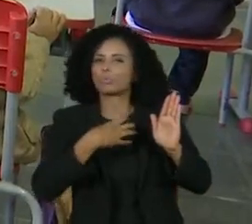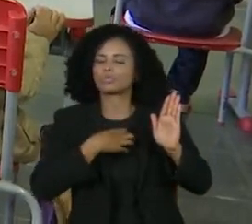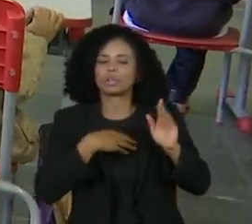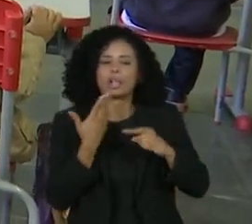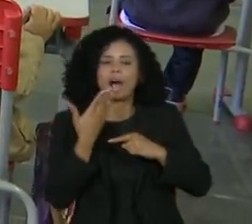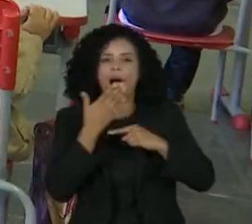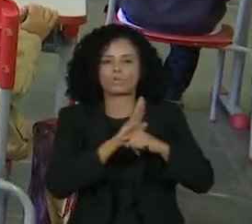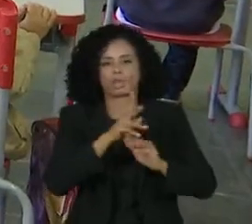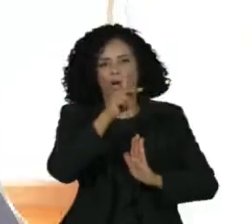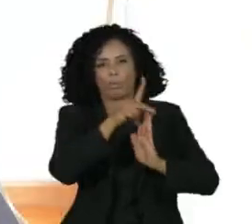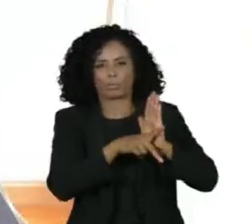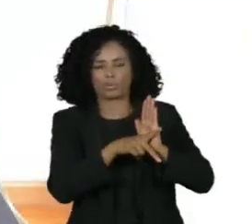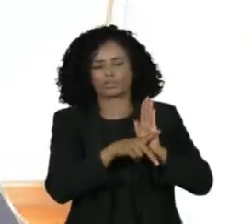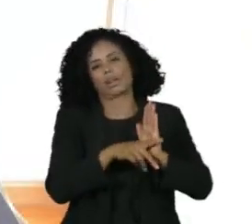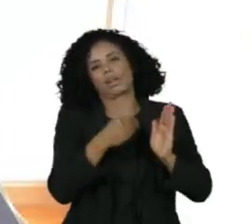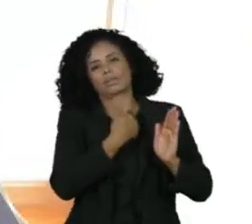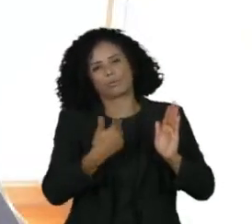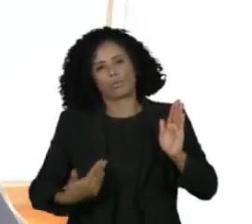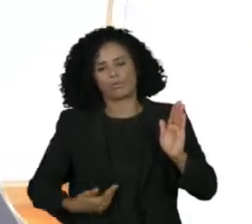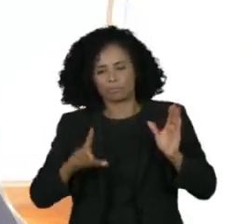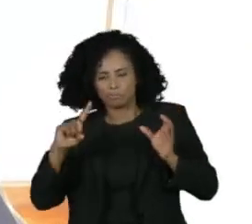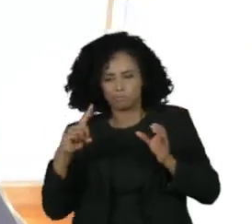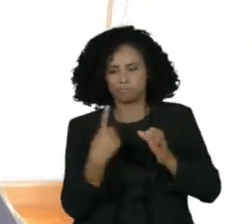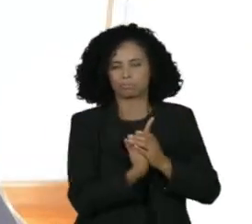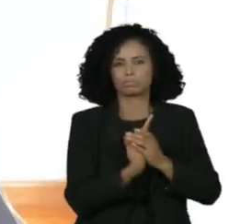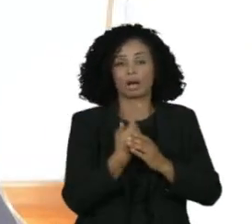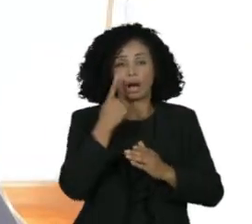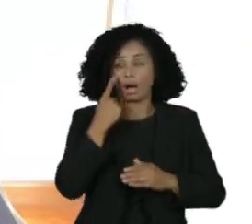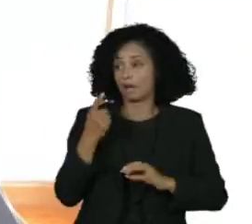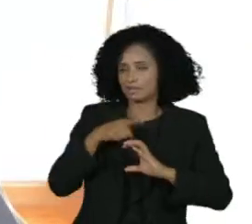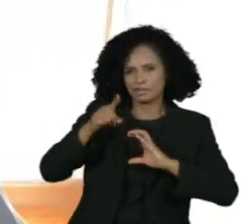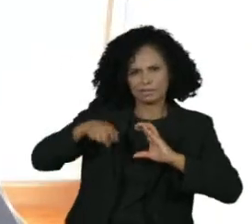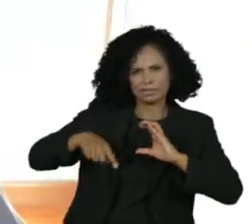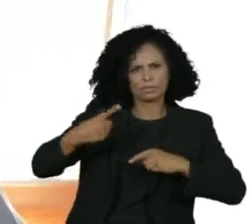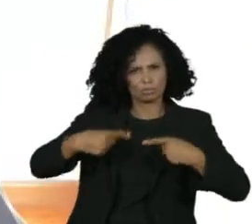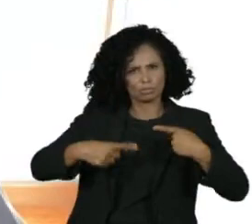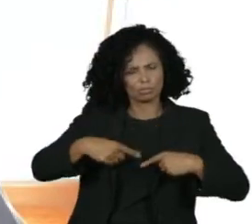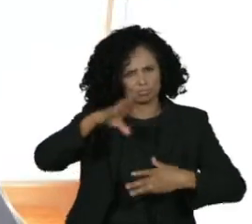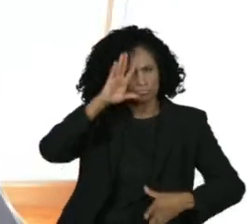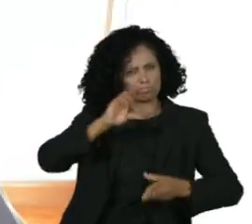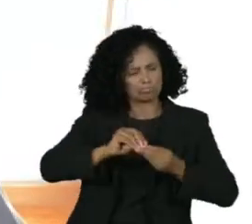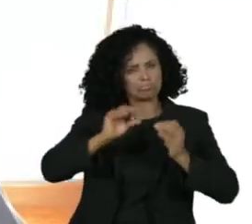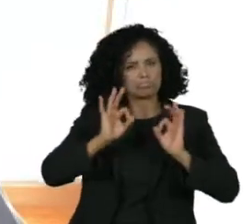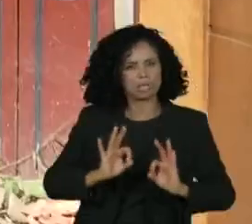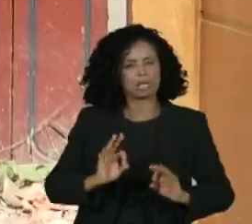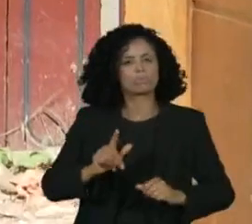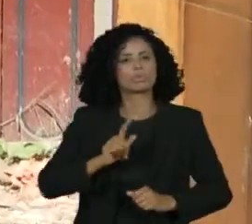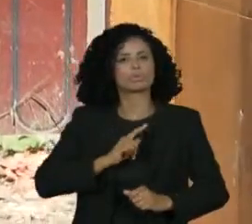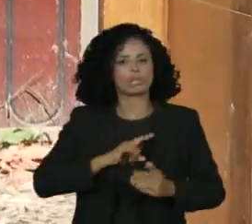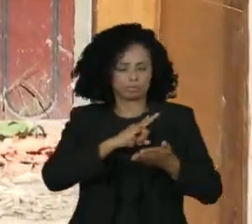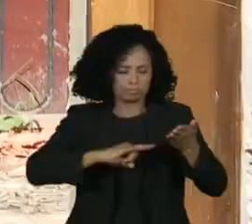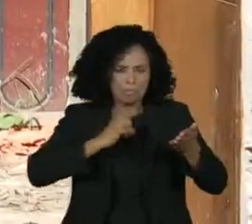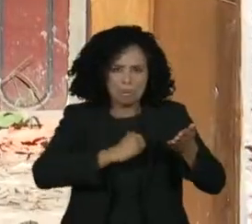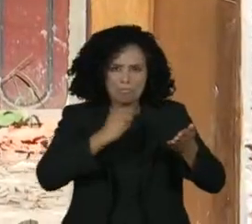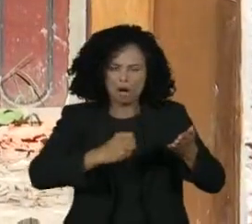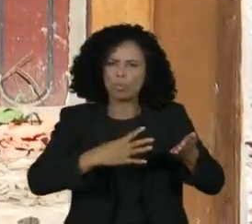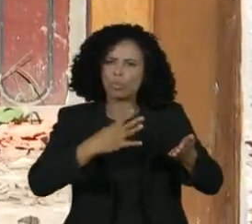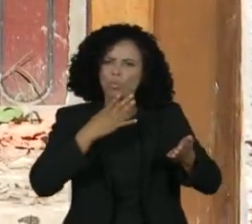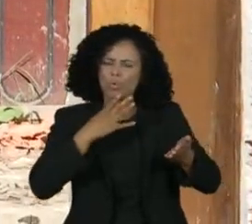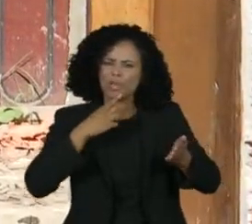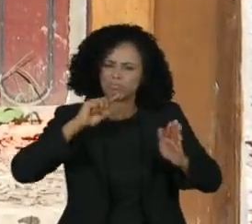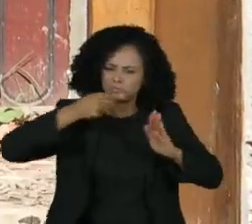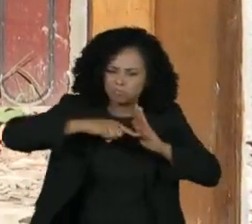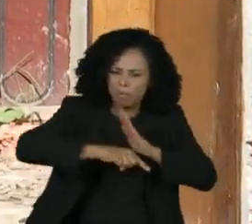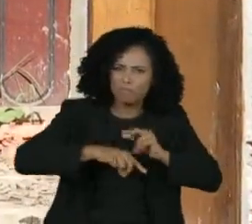nos projetos de governo. Este cientista político entende que um documento elaborado por entidades que conhecem a fundo os